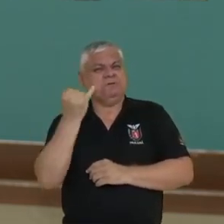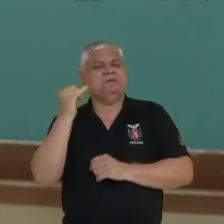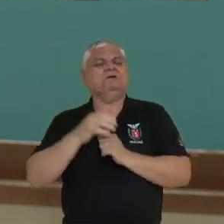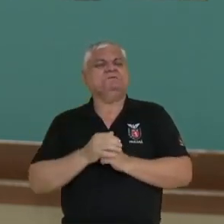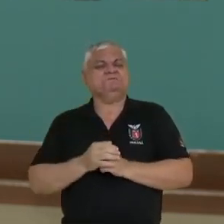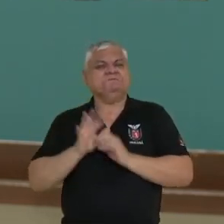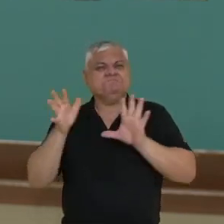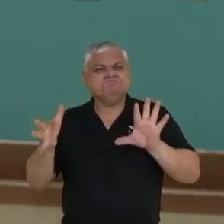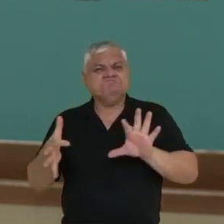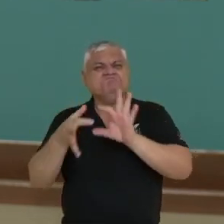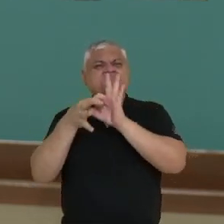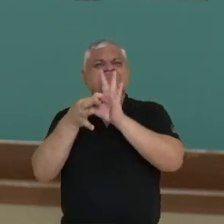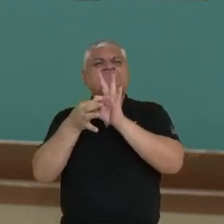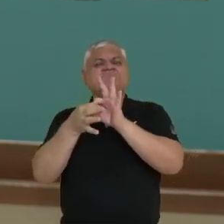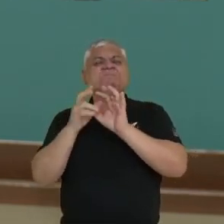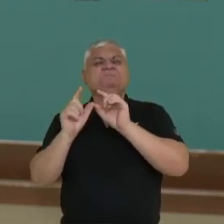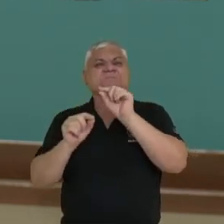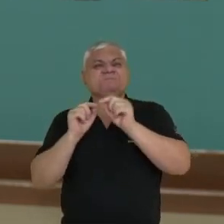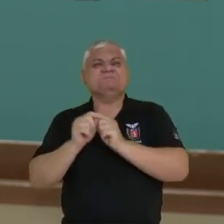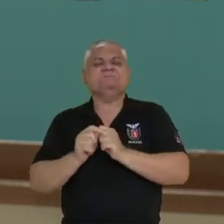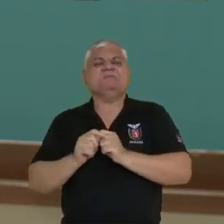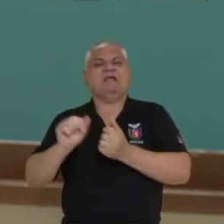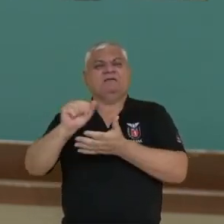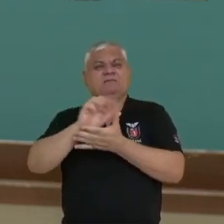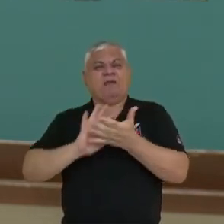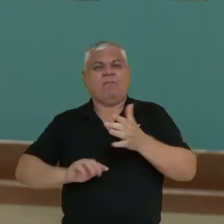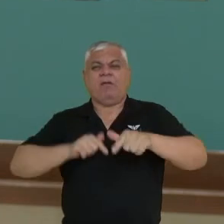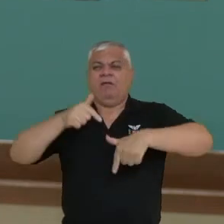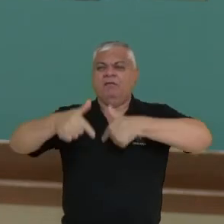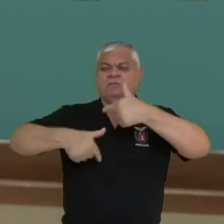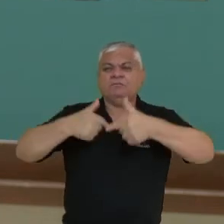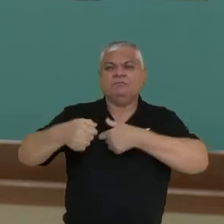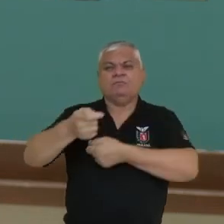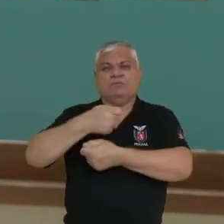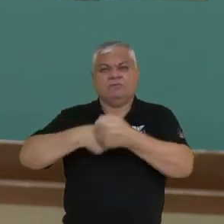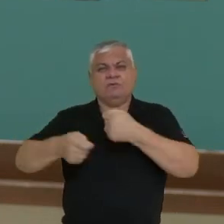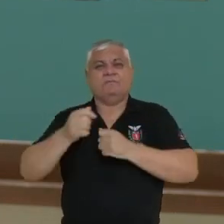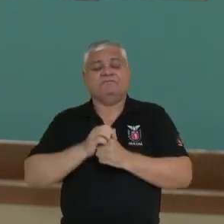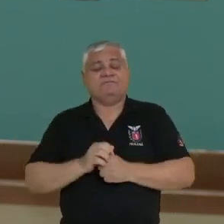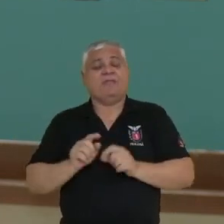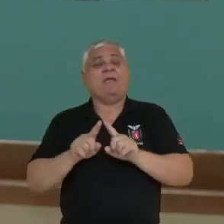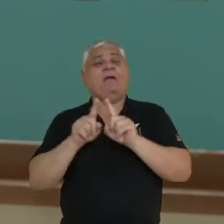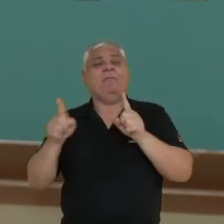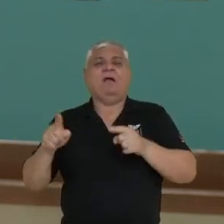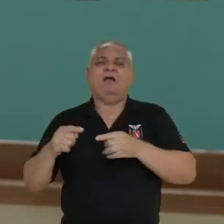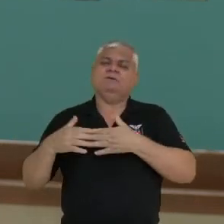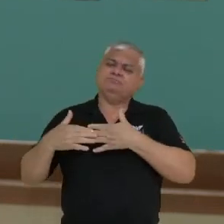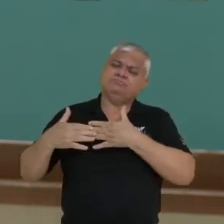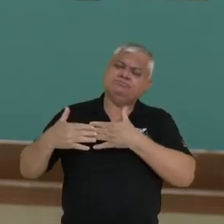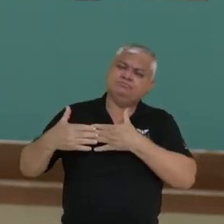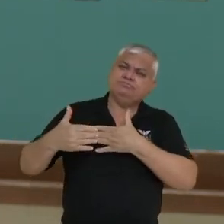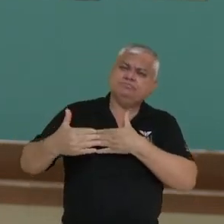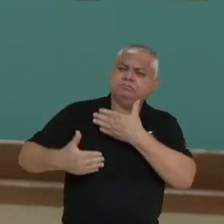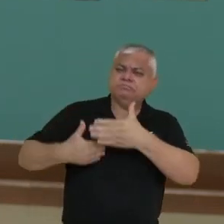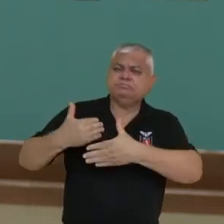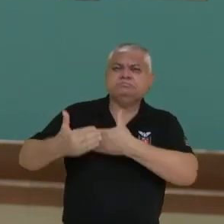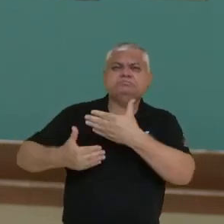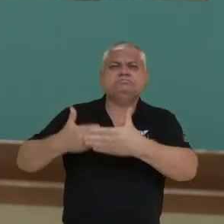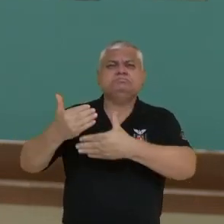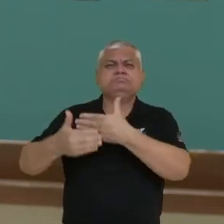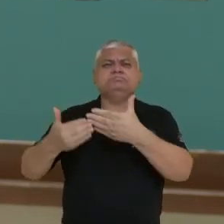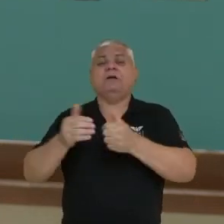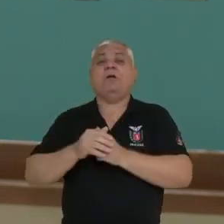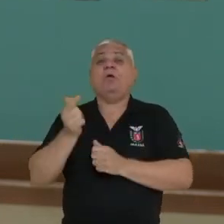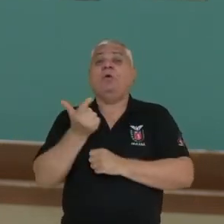estão diretamente ligadas às atividades econômicas. Mas tivemos ao longo da ocupação, do processo de ocupação do Nordeste,